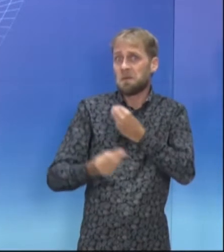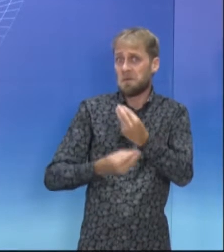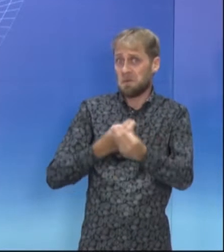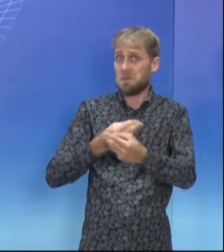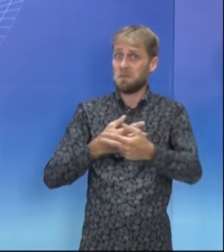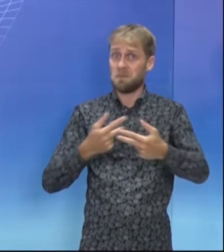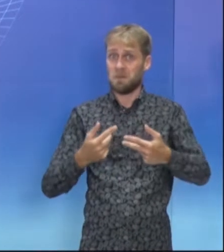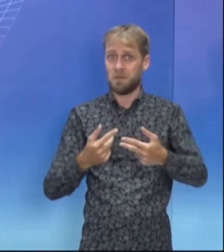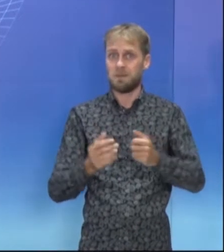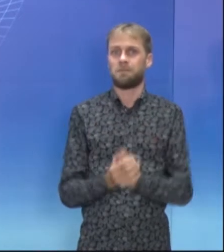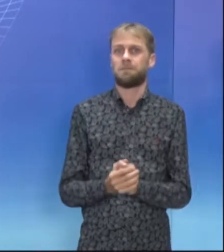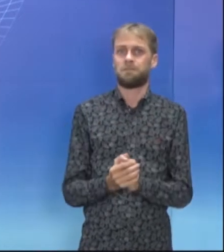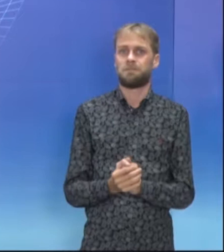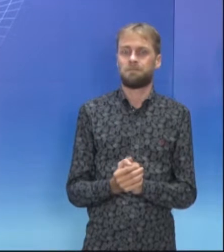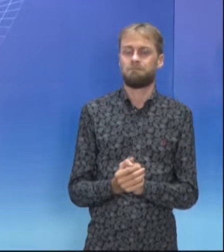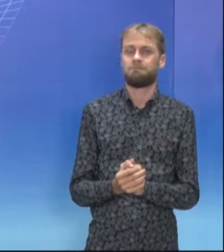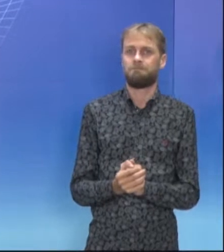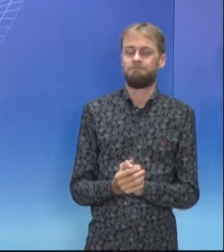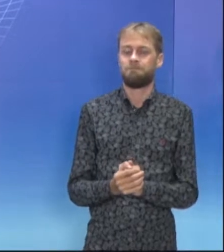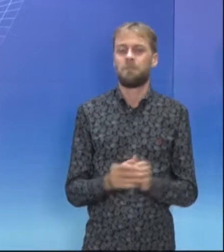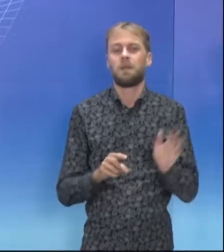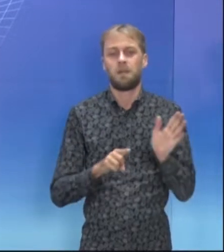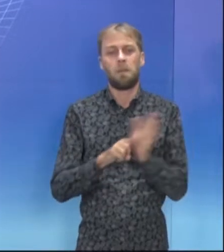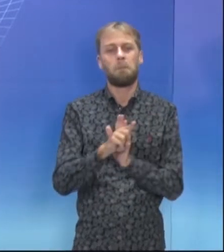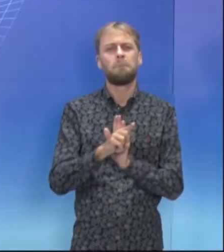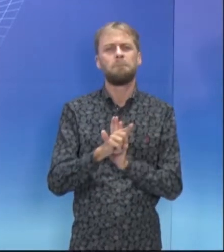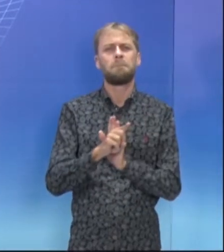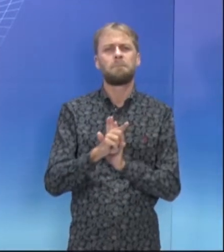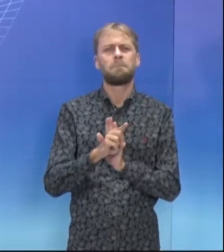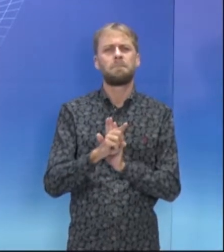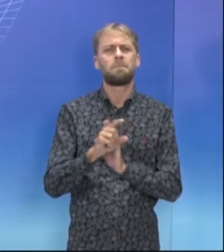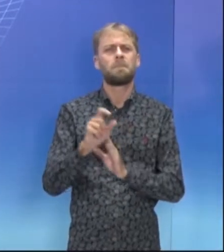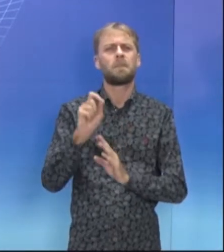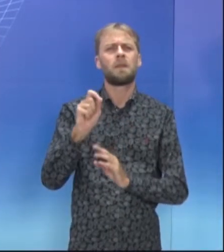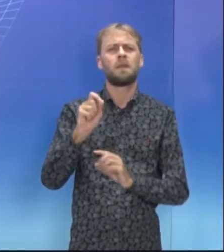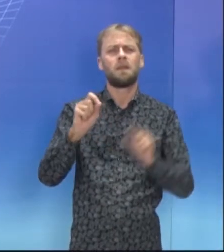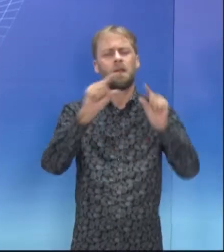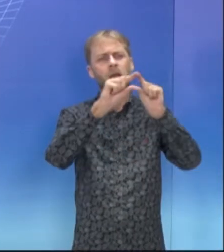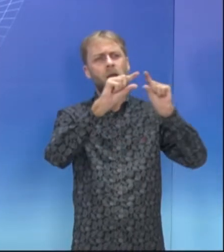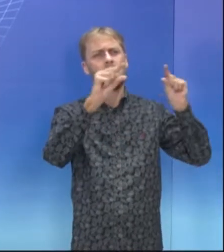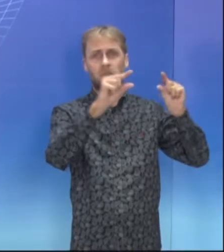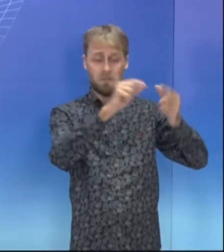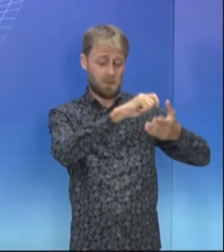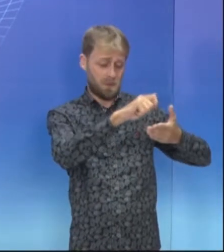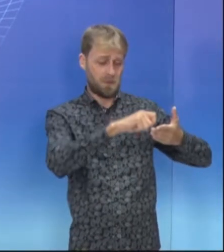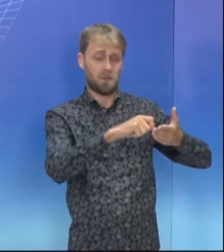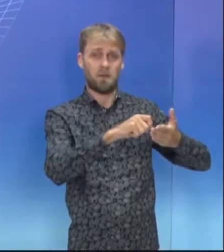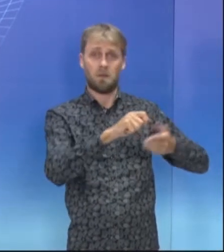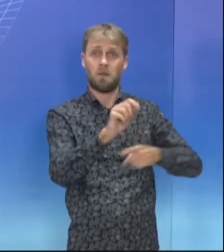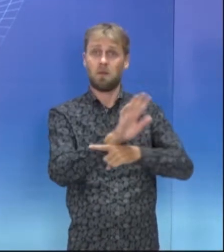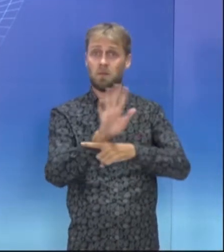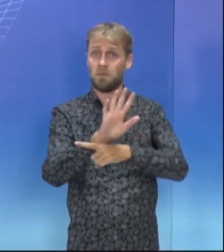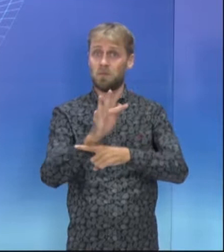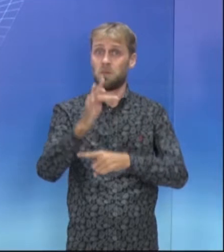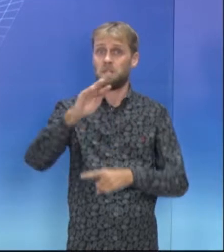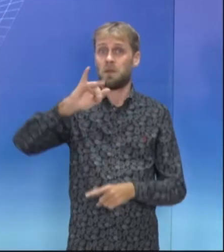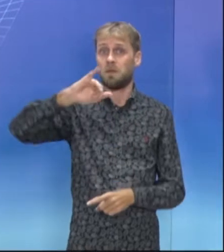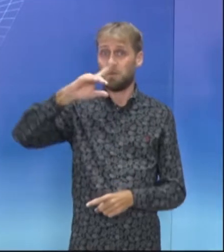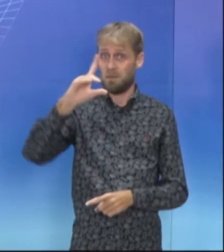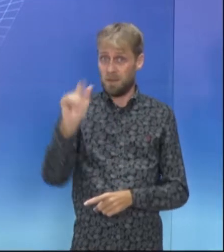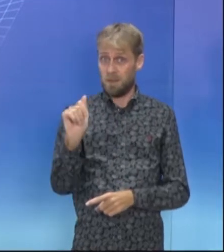Bem, nós temos essa questão aí, que a autora desse comentário sobre o filme Frida mostra-se